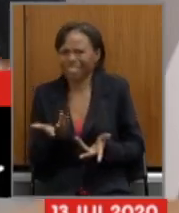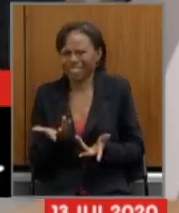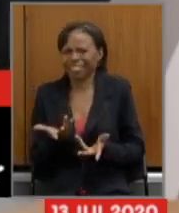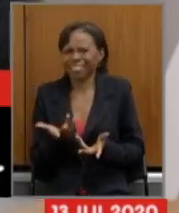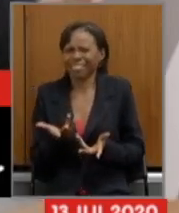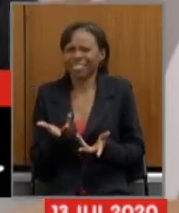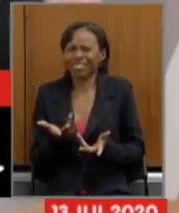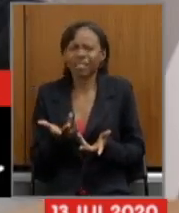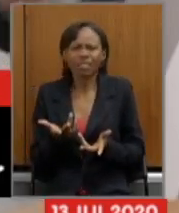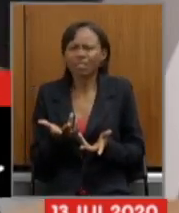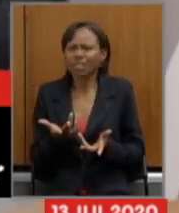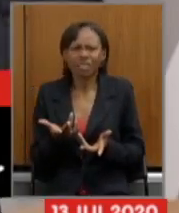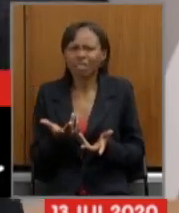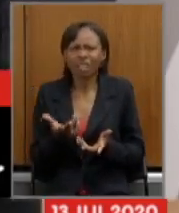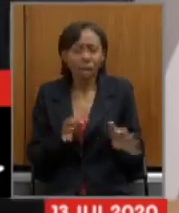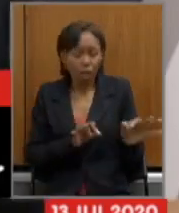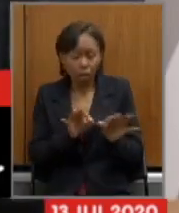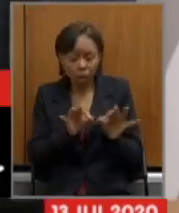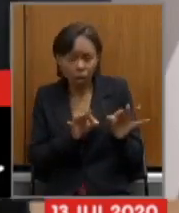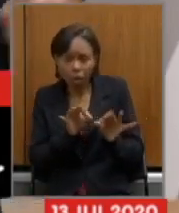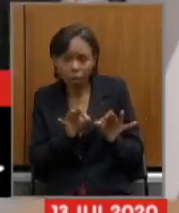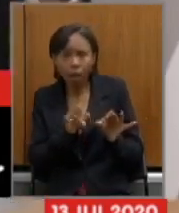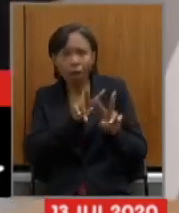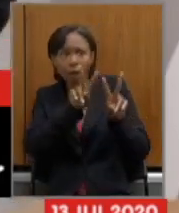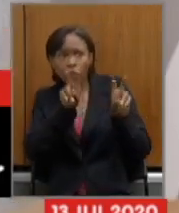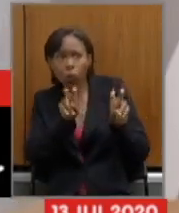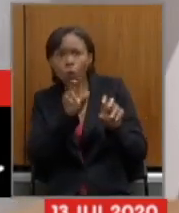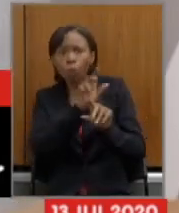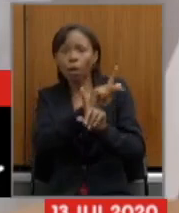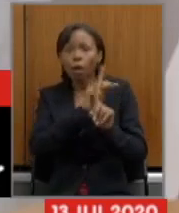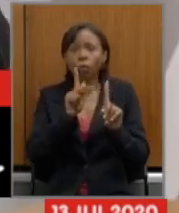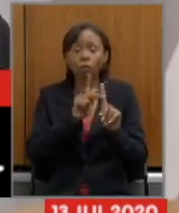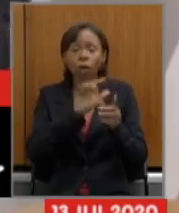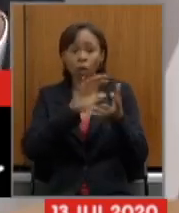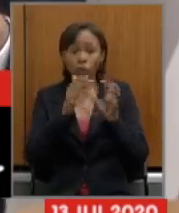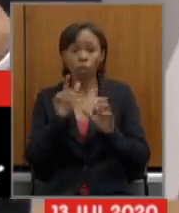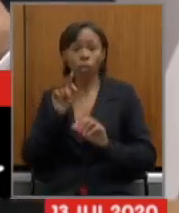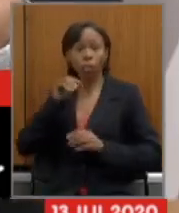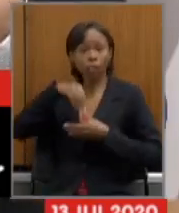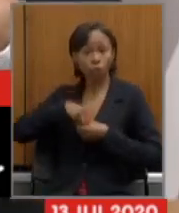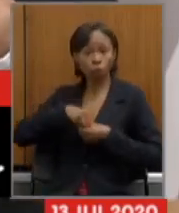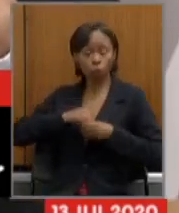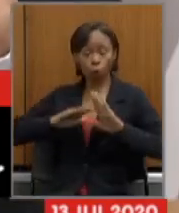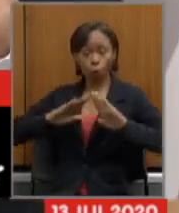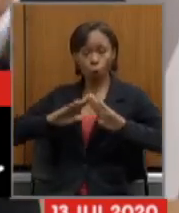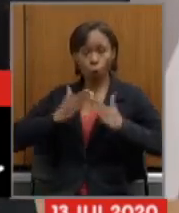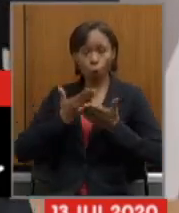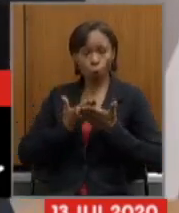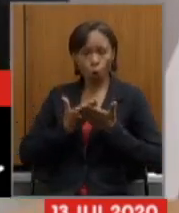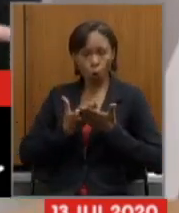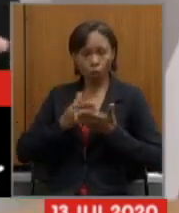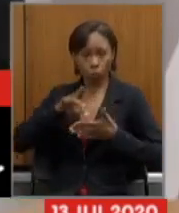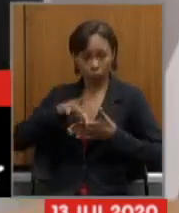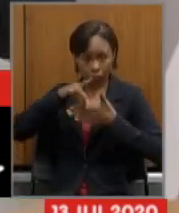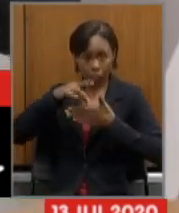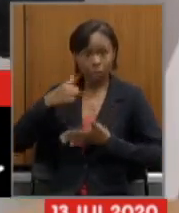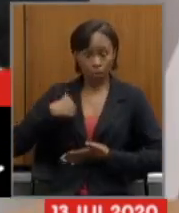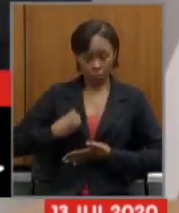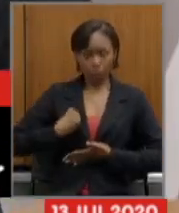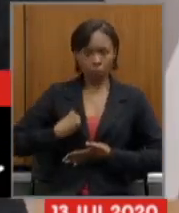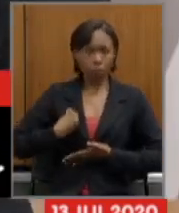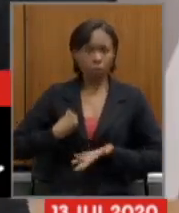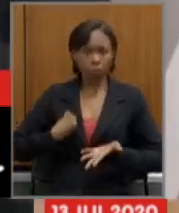tratar da reforma da Previdência internamente no colégio de líderes do qual eu faço parte nós tratamos